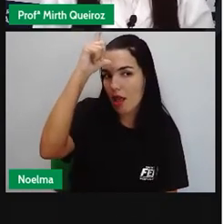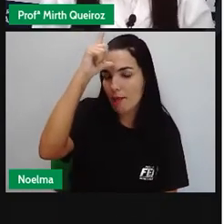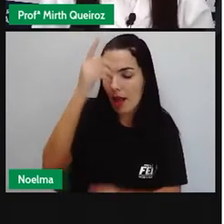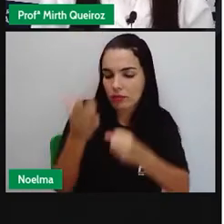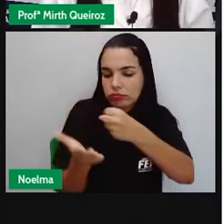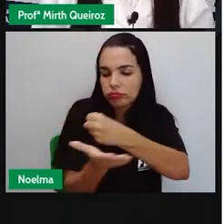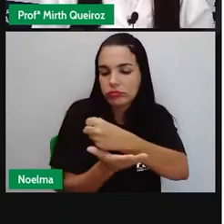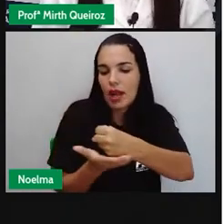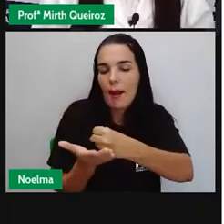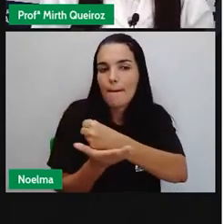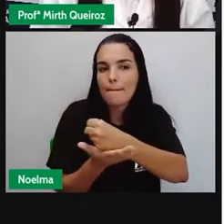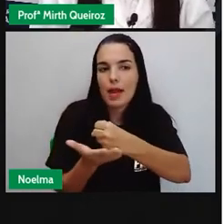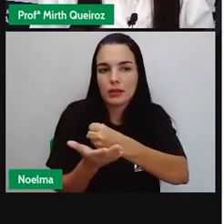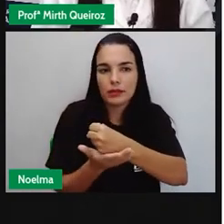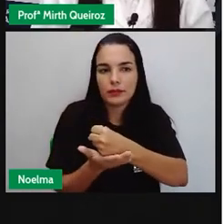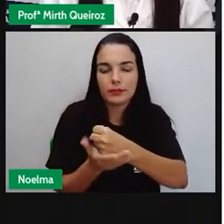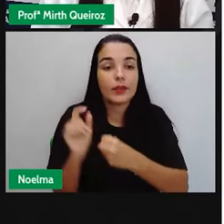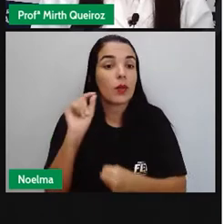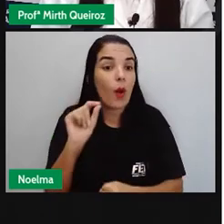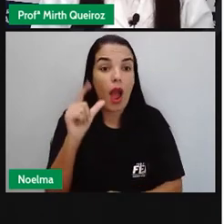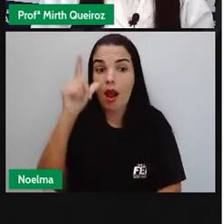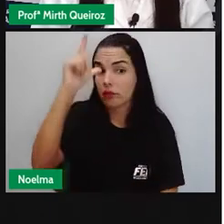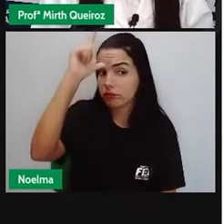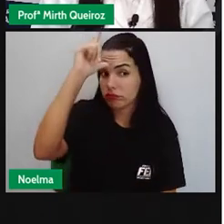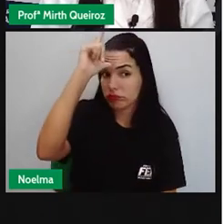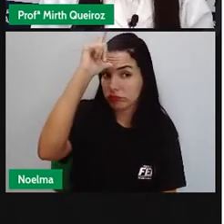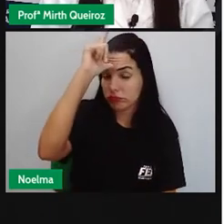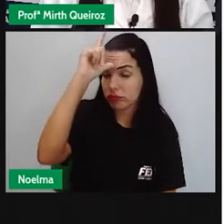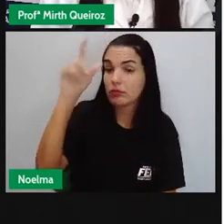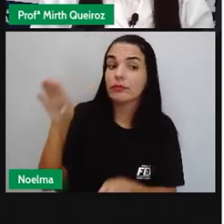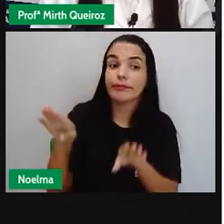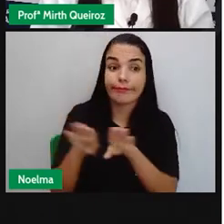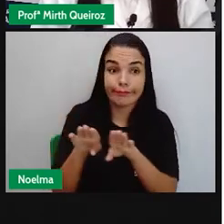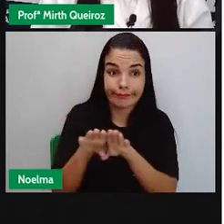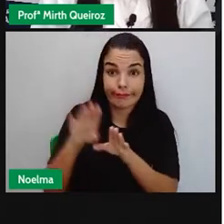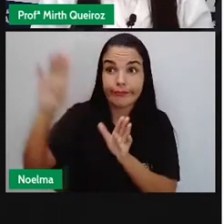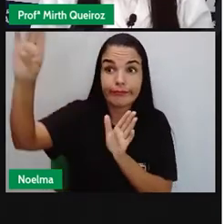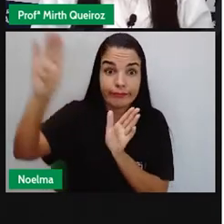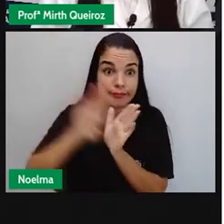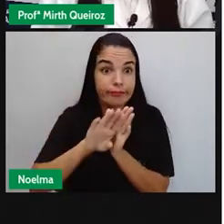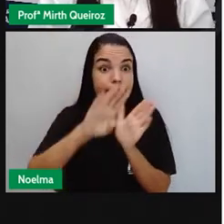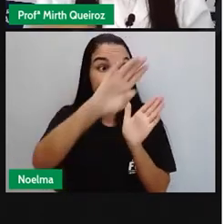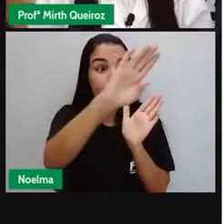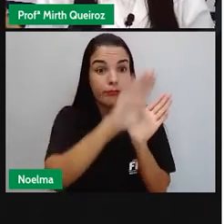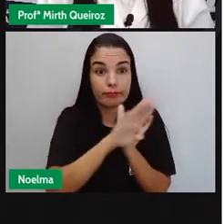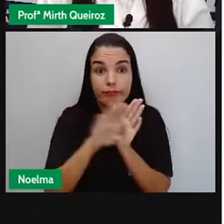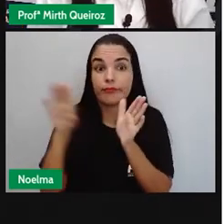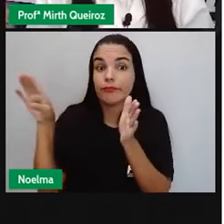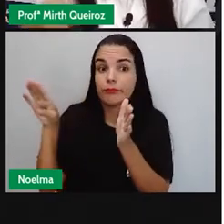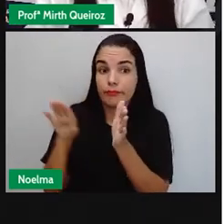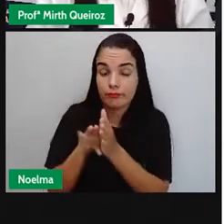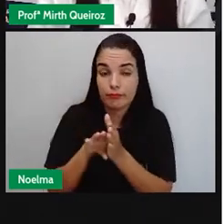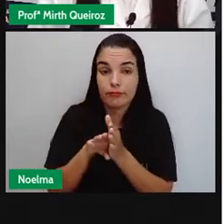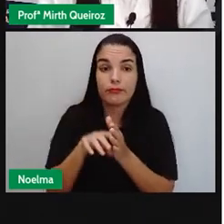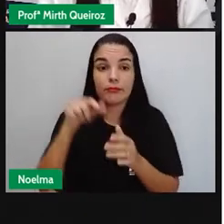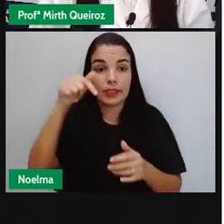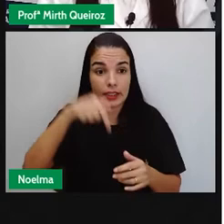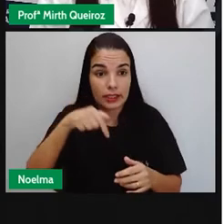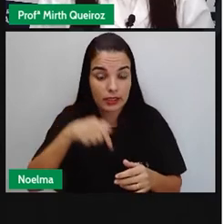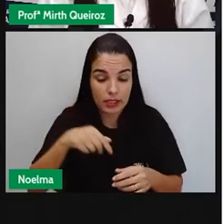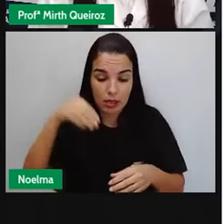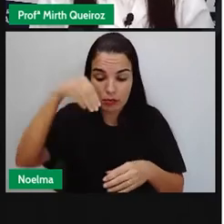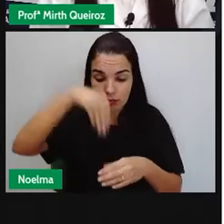população. Os alemães, eles também vieram de outros países, né? Vieram também